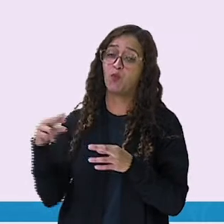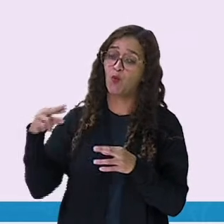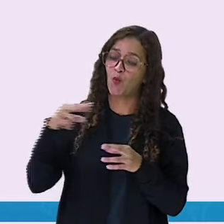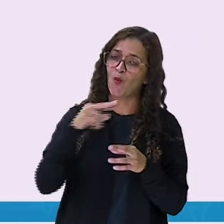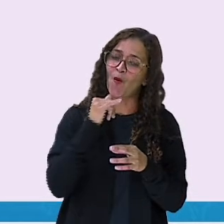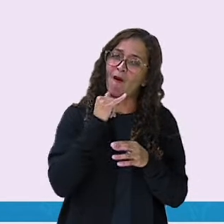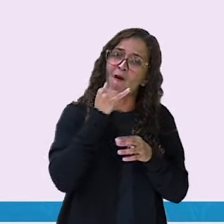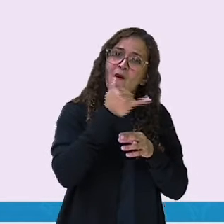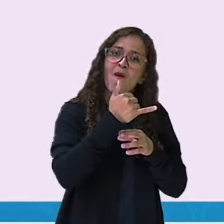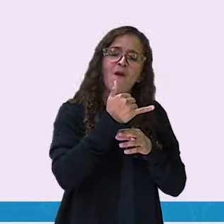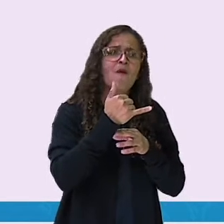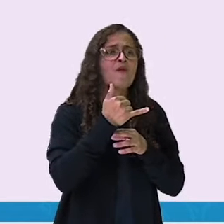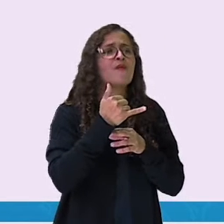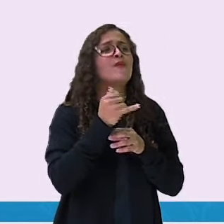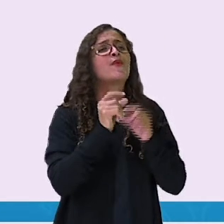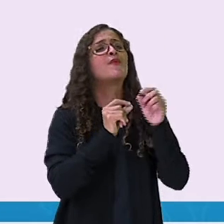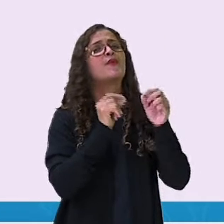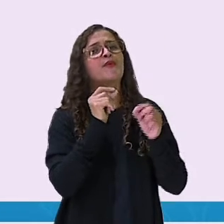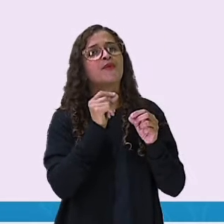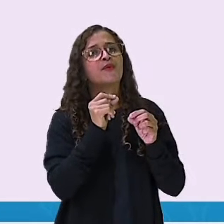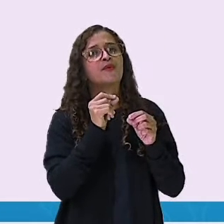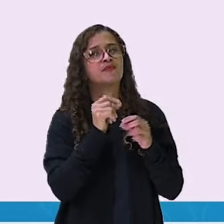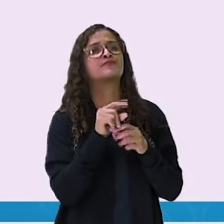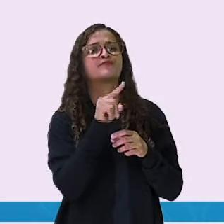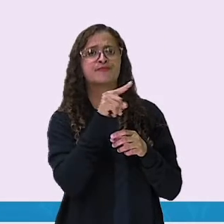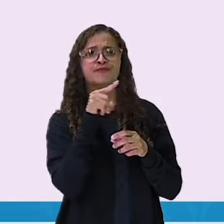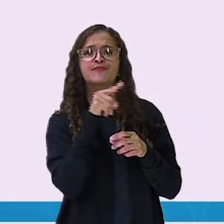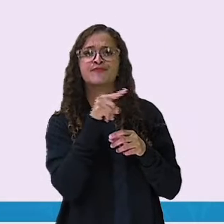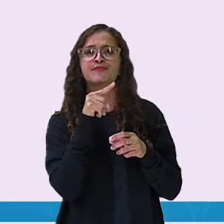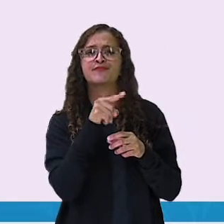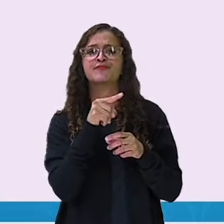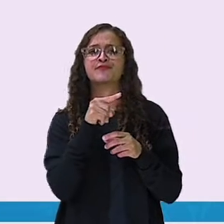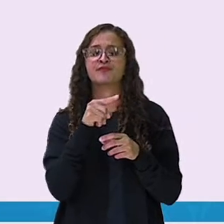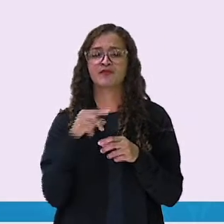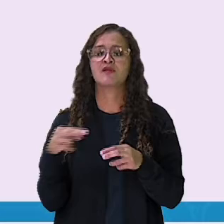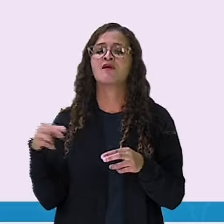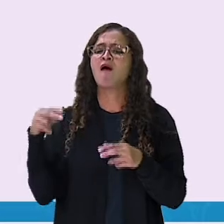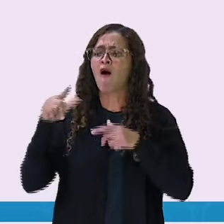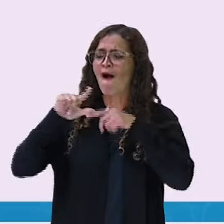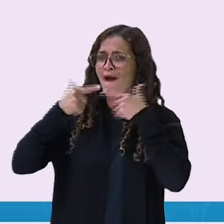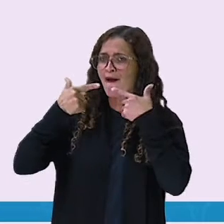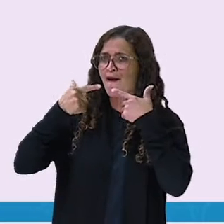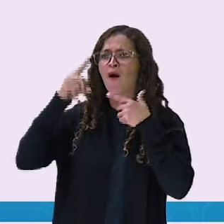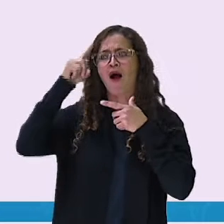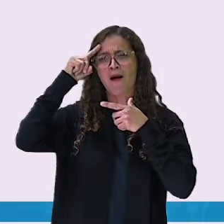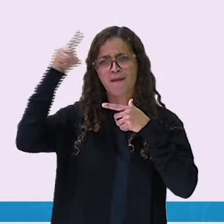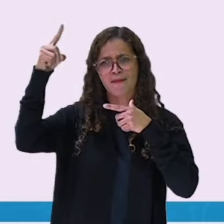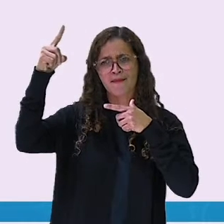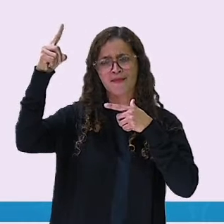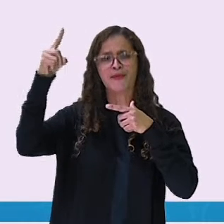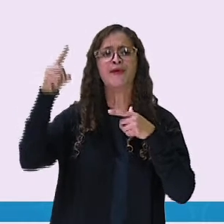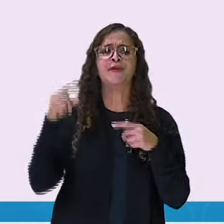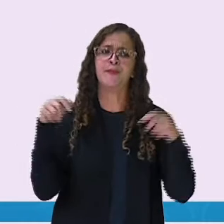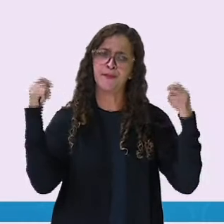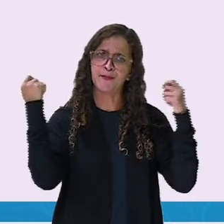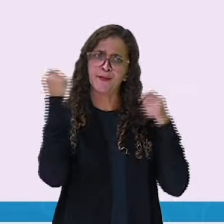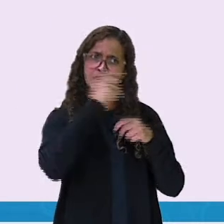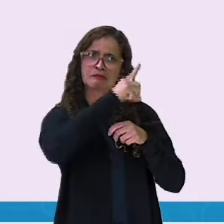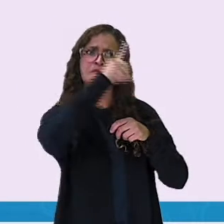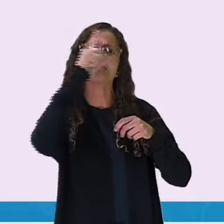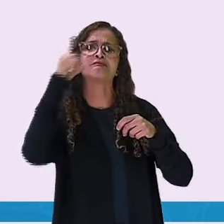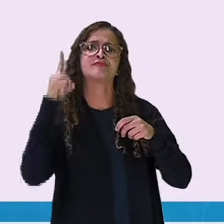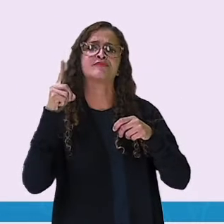O senhor riu da simples ideia de que eu, um